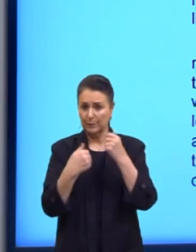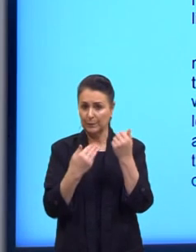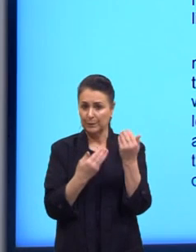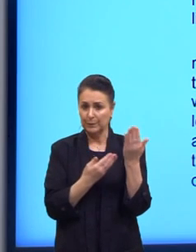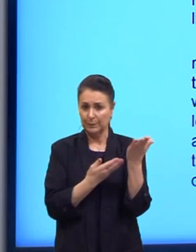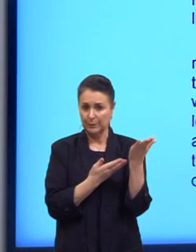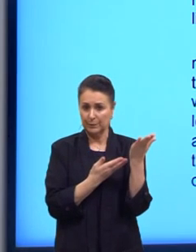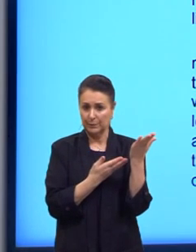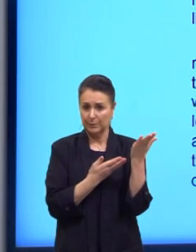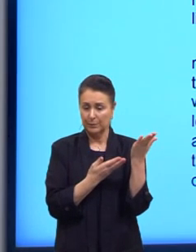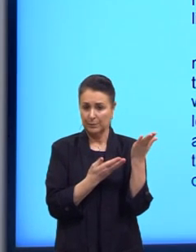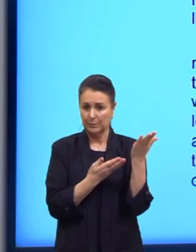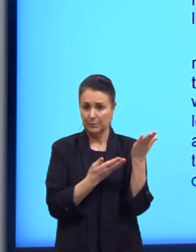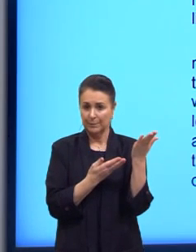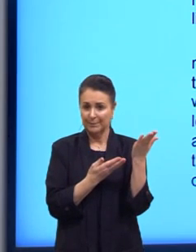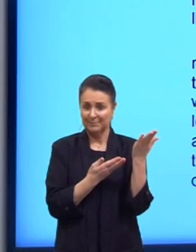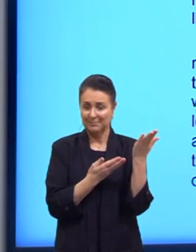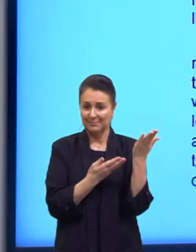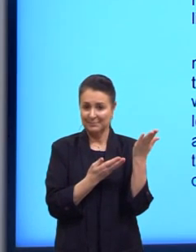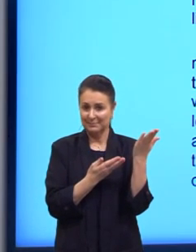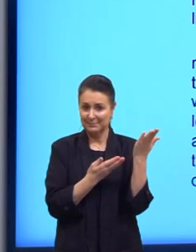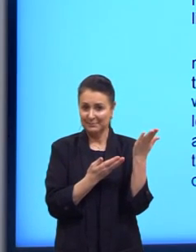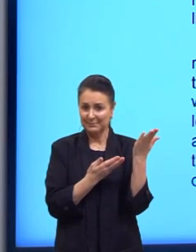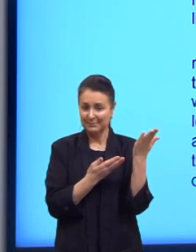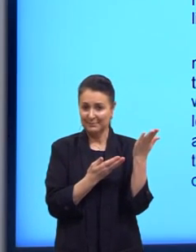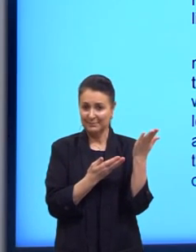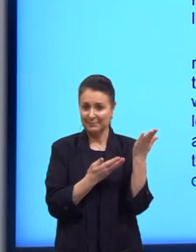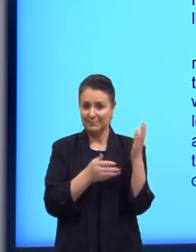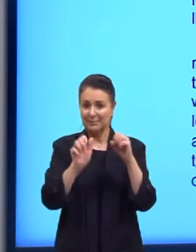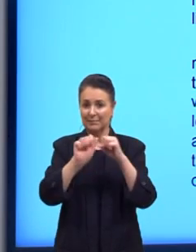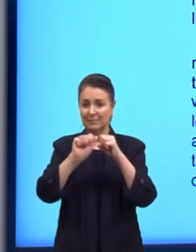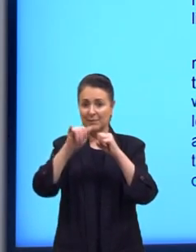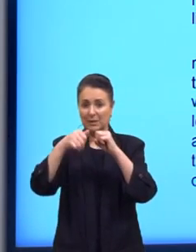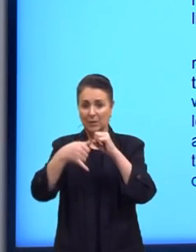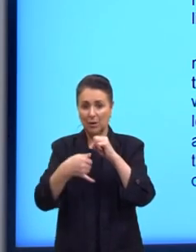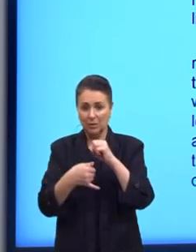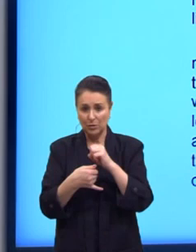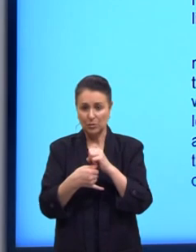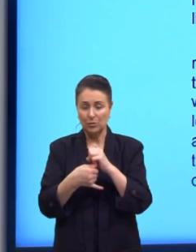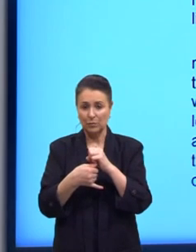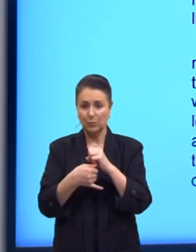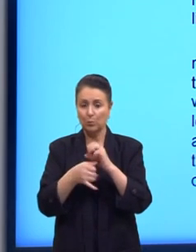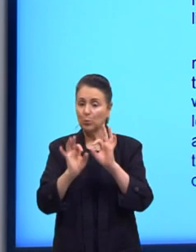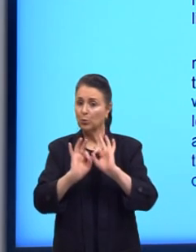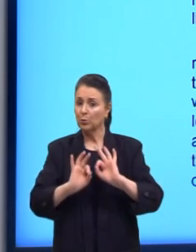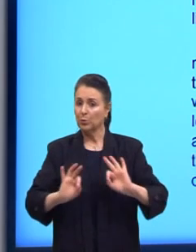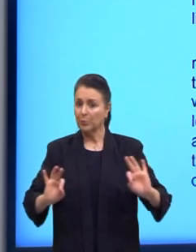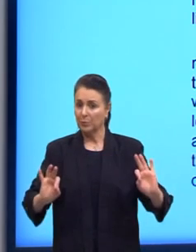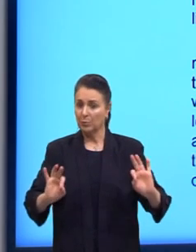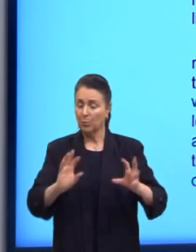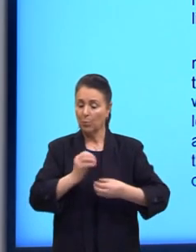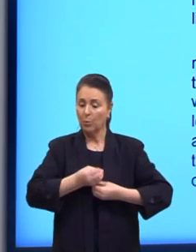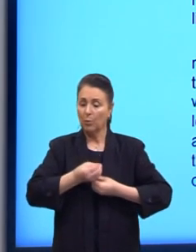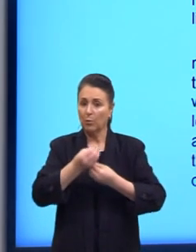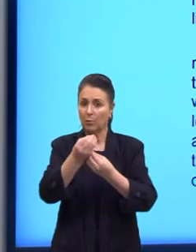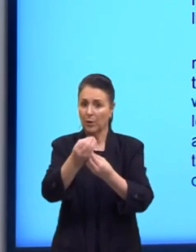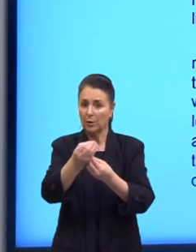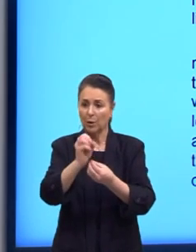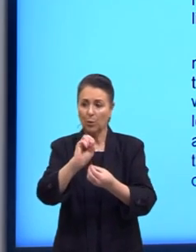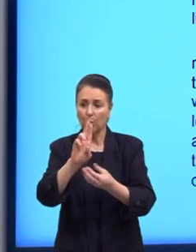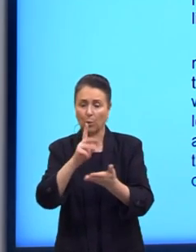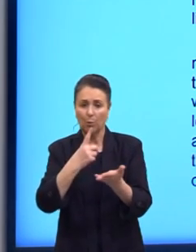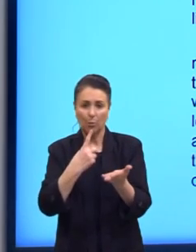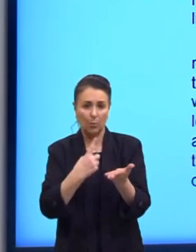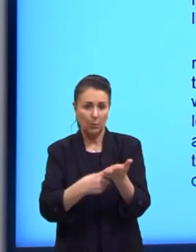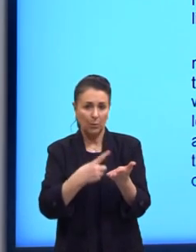as offer or deal. Ou um adjetivo, normalmente com as palavras como oferta ou acordo. There